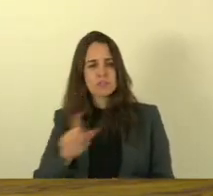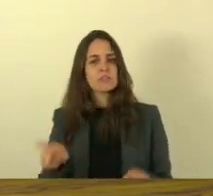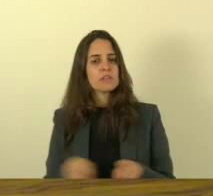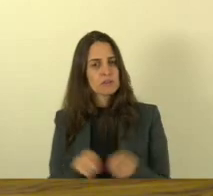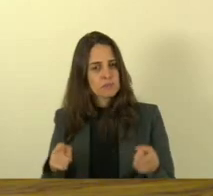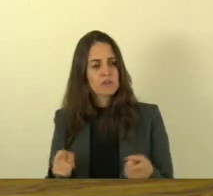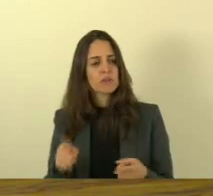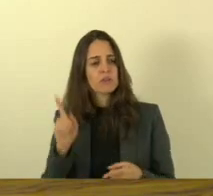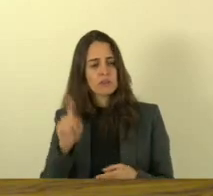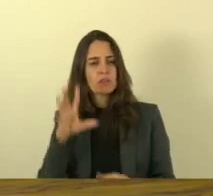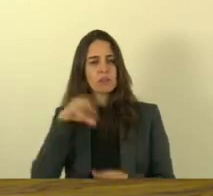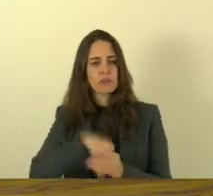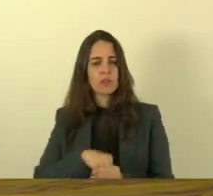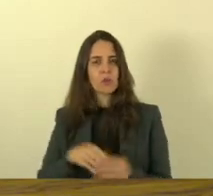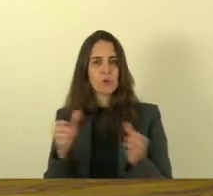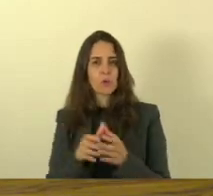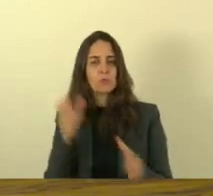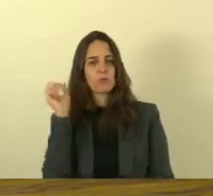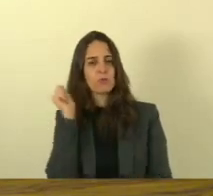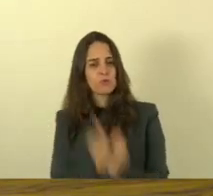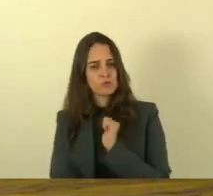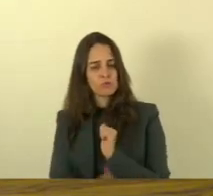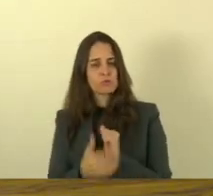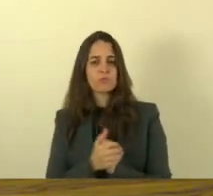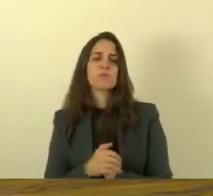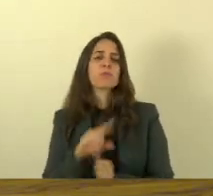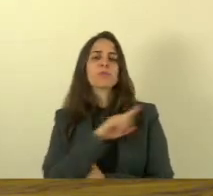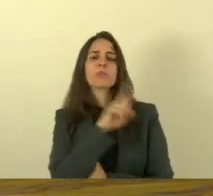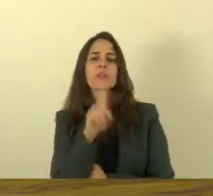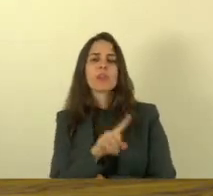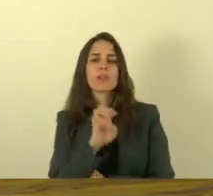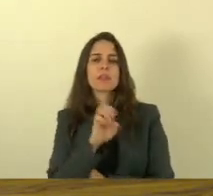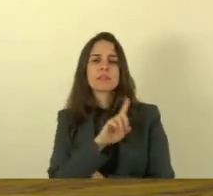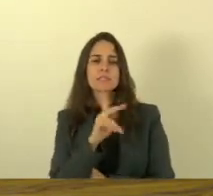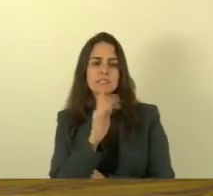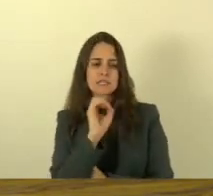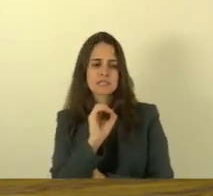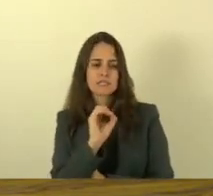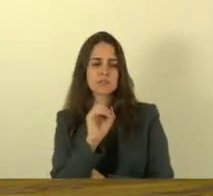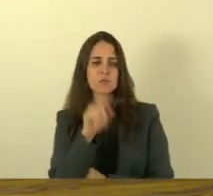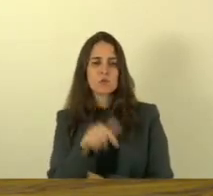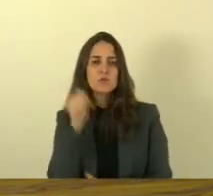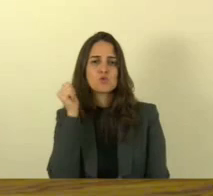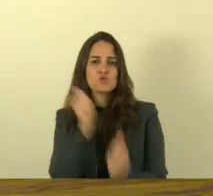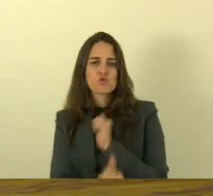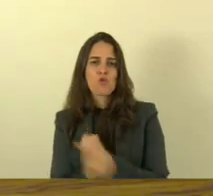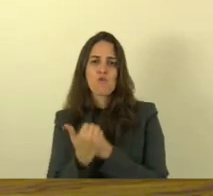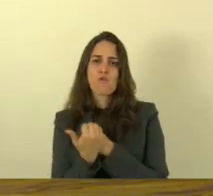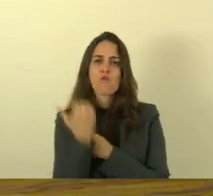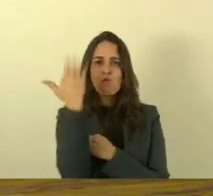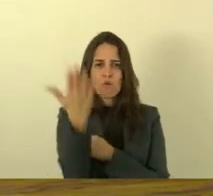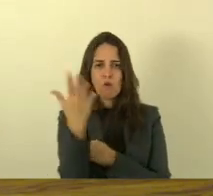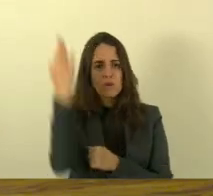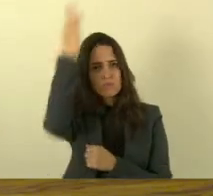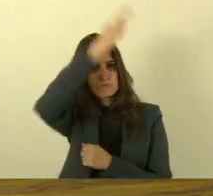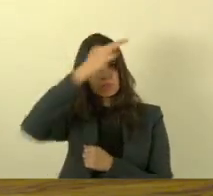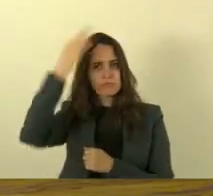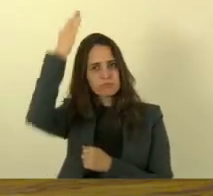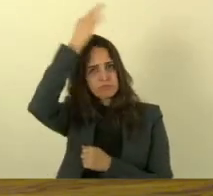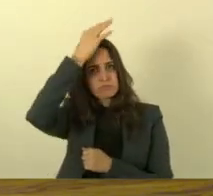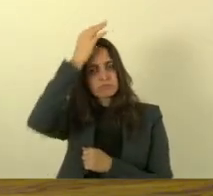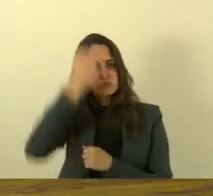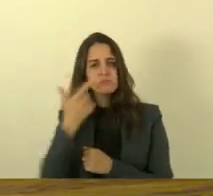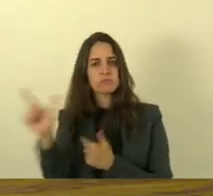na Desportiva Ferroviária Zezinho Bugri inclusive jogou fora do Espírito Santo em